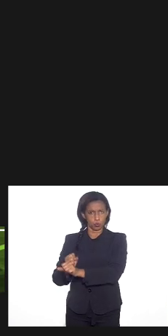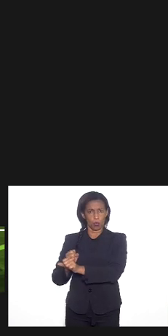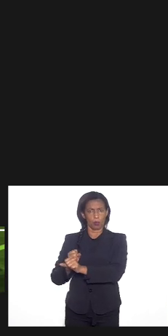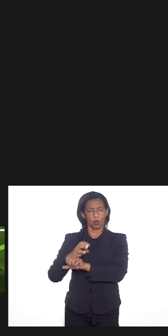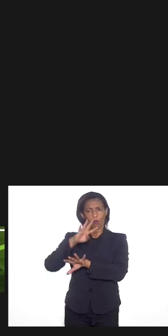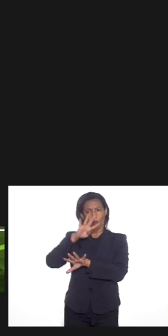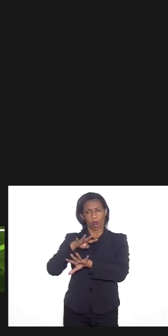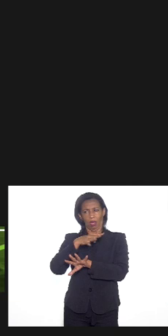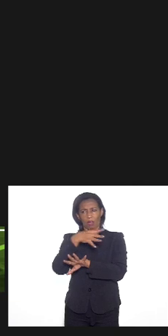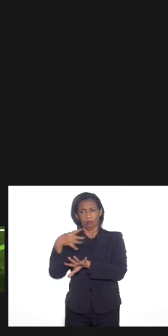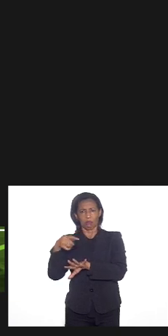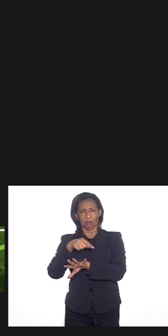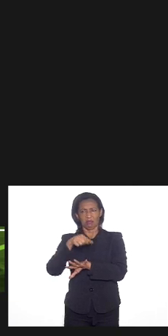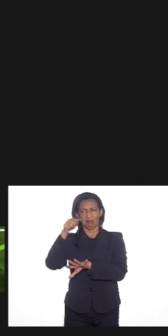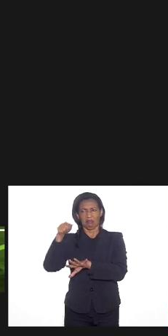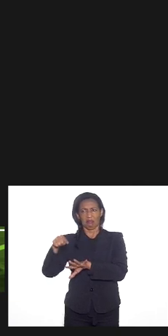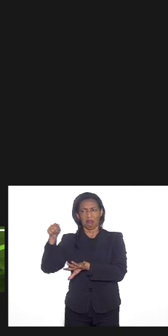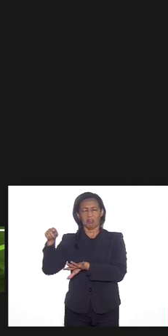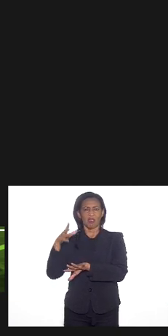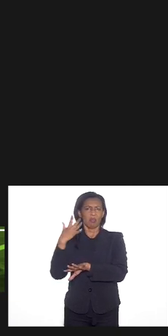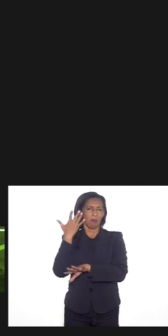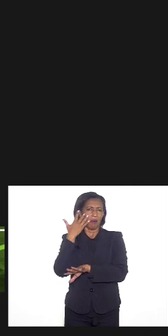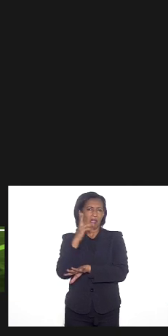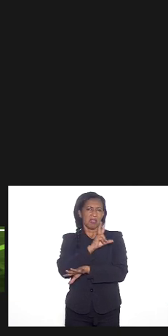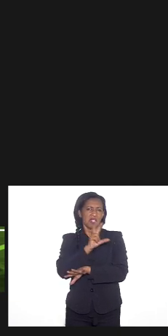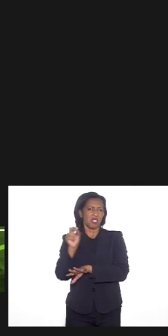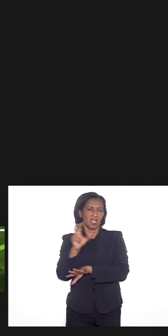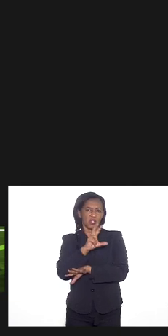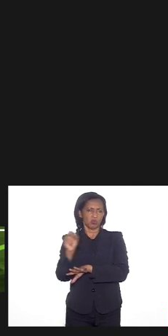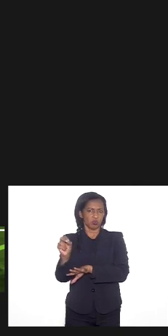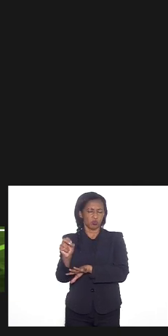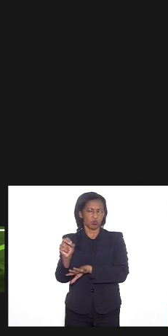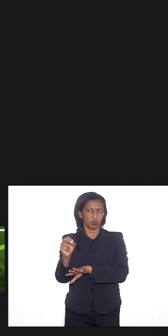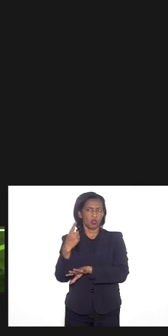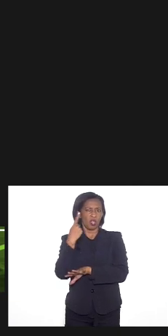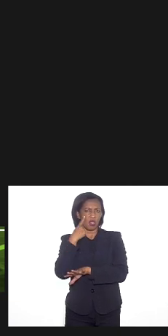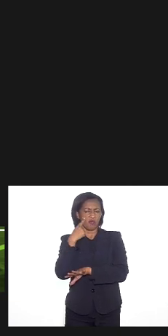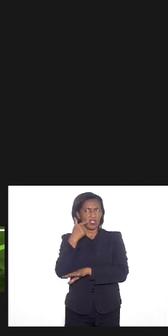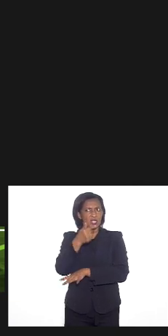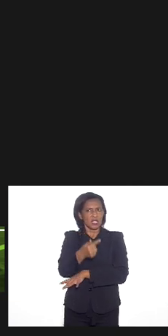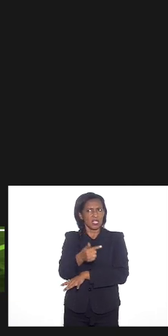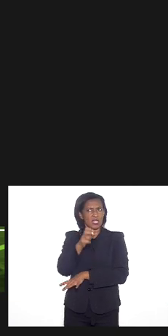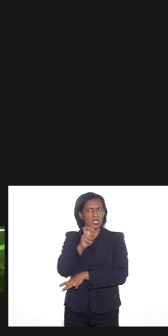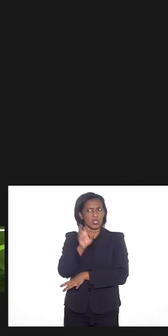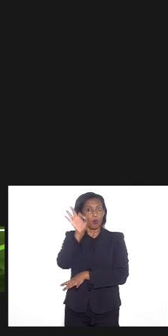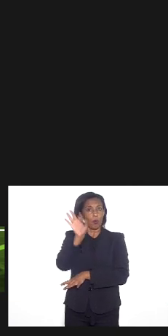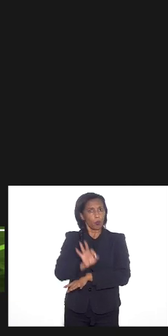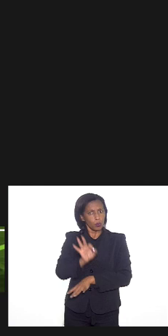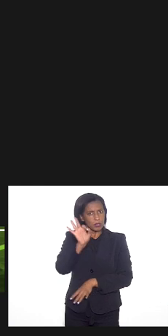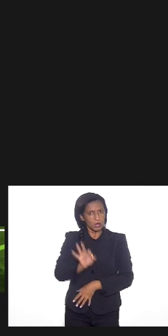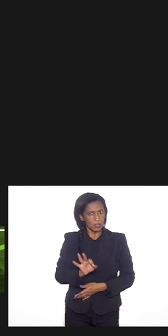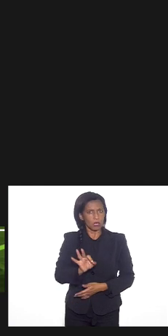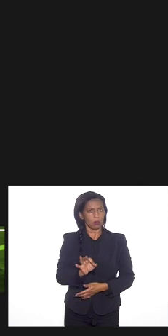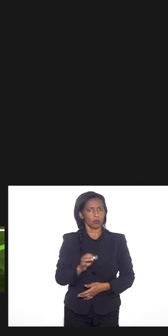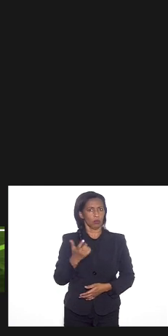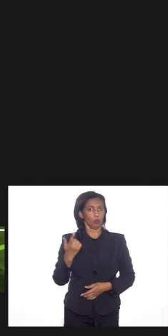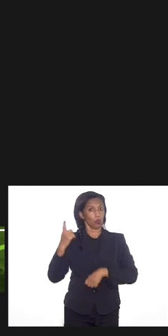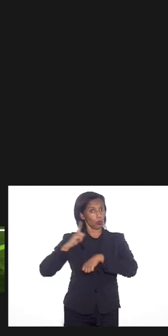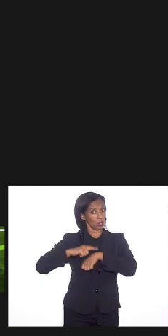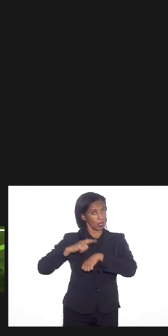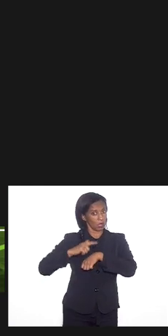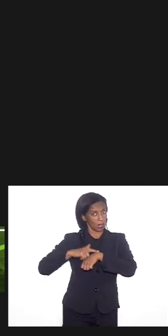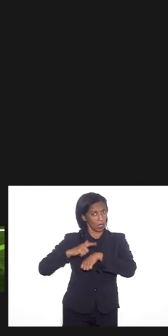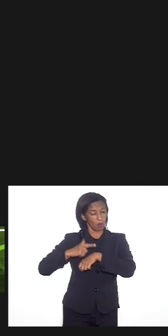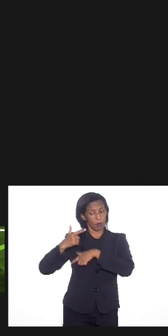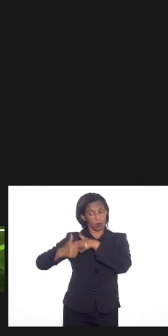nós tivemos quase 500 procedimentos certo e eu pude apurar que 75% deles na época em